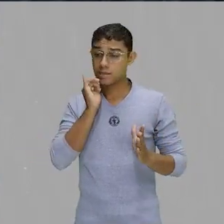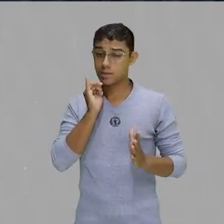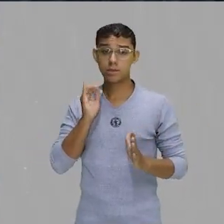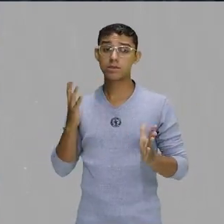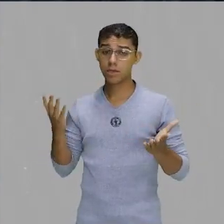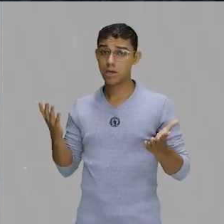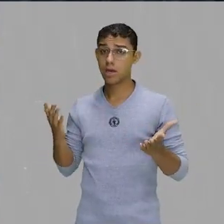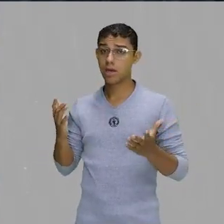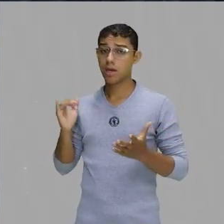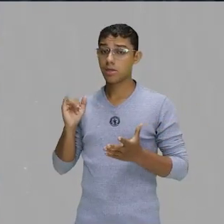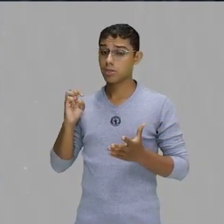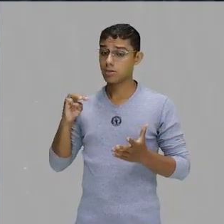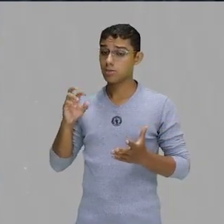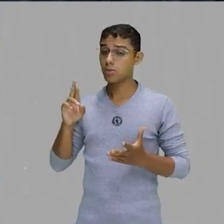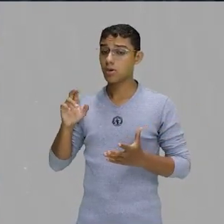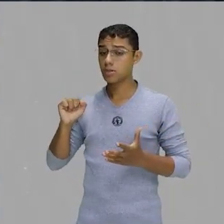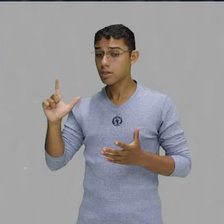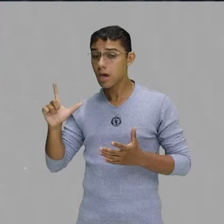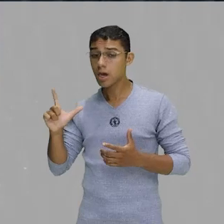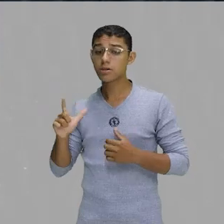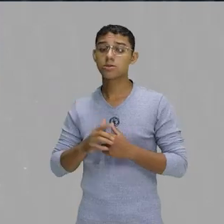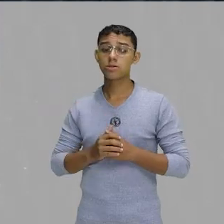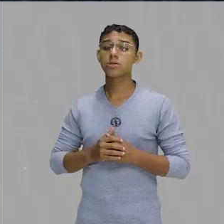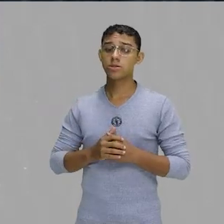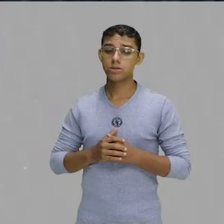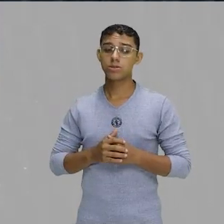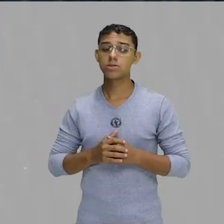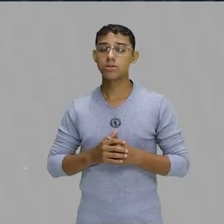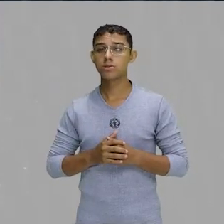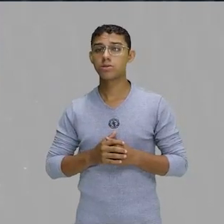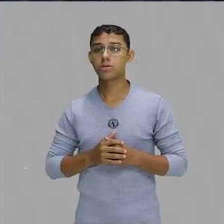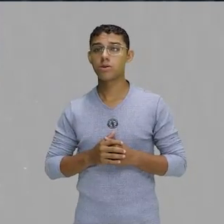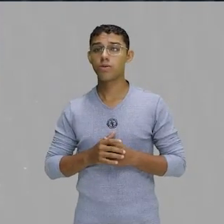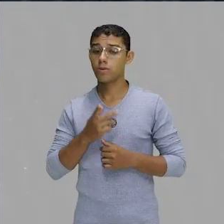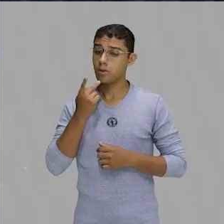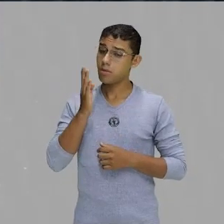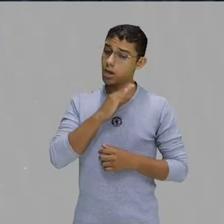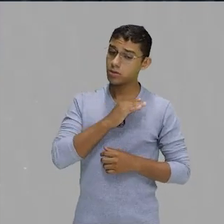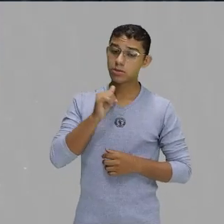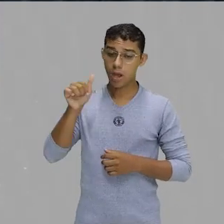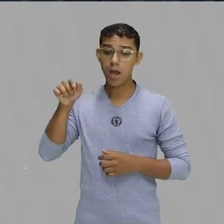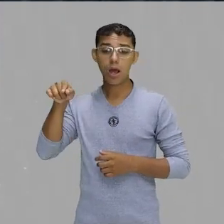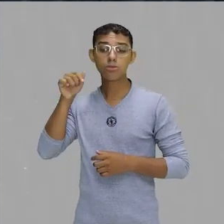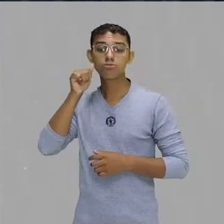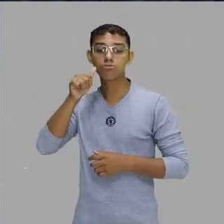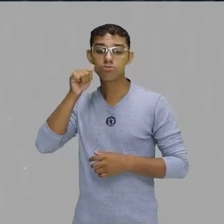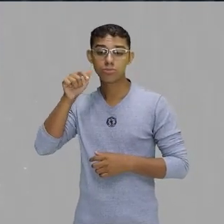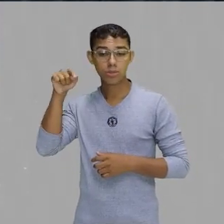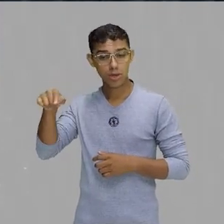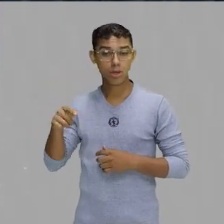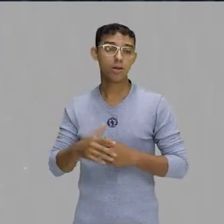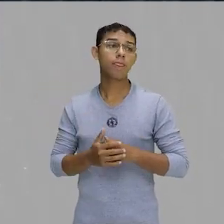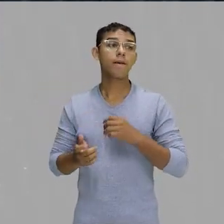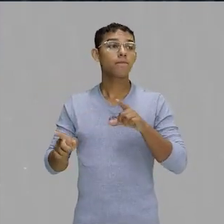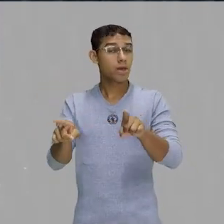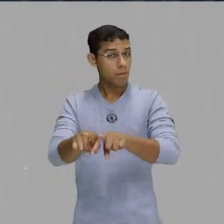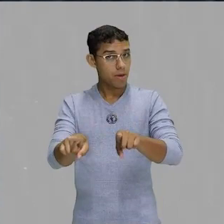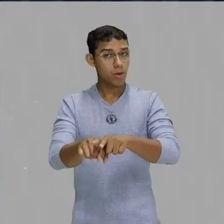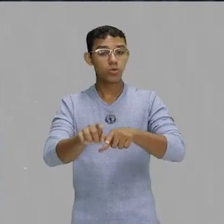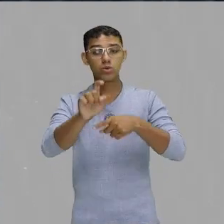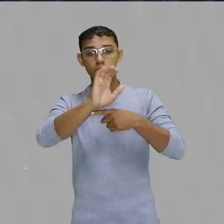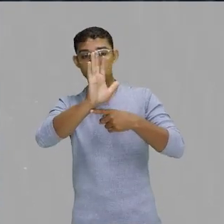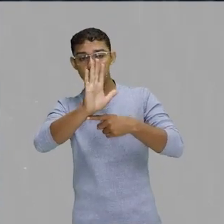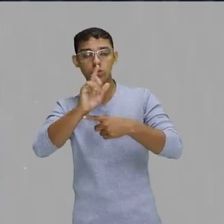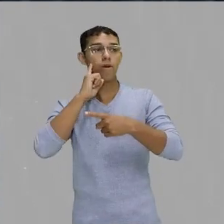tá? Explicitamente ofensivas à mulher, né, assim como também as produções visuais, os vídeos, né, são